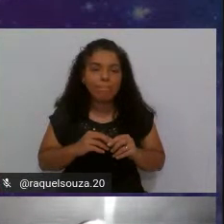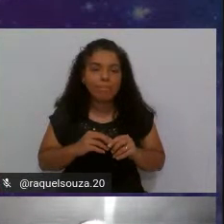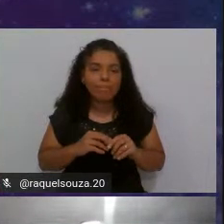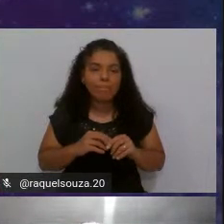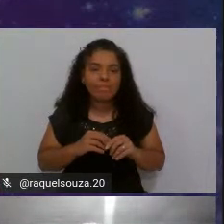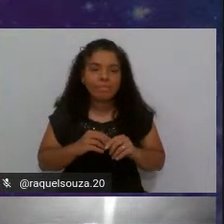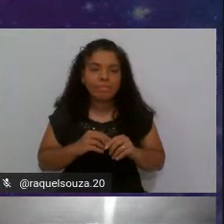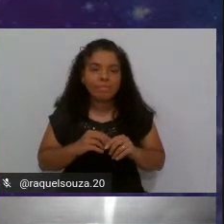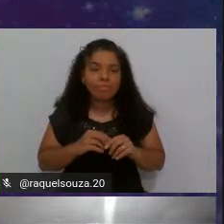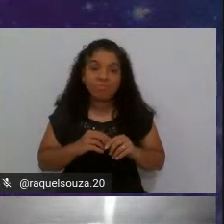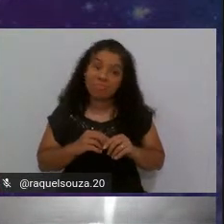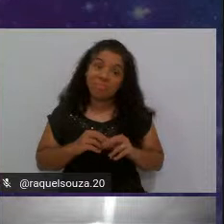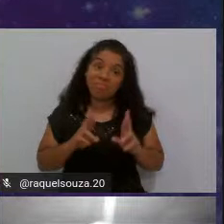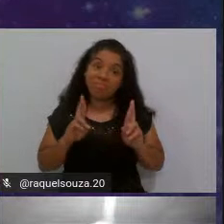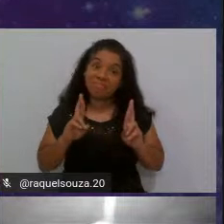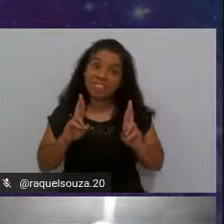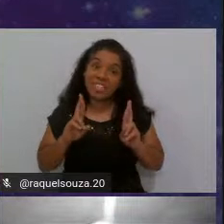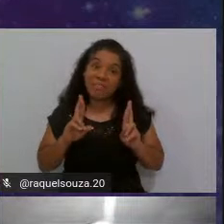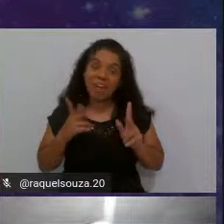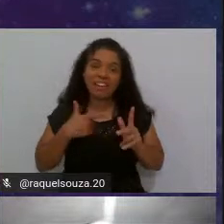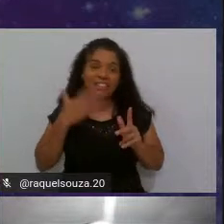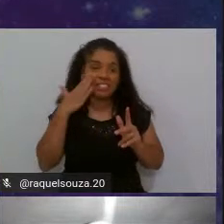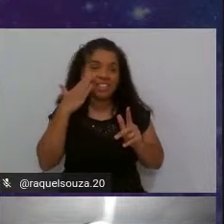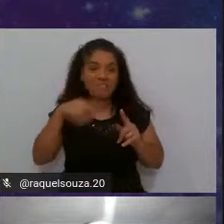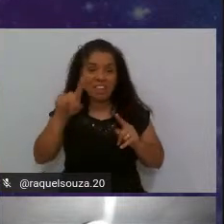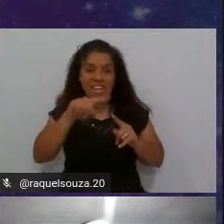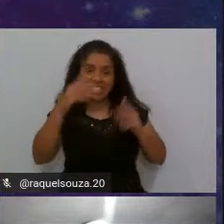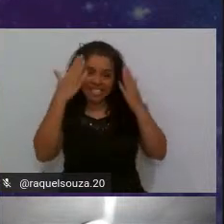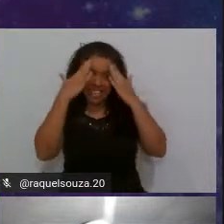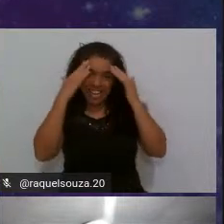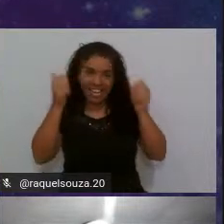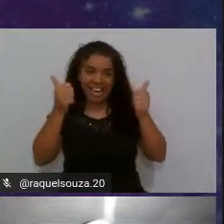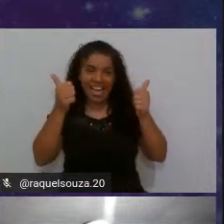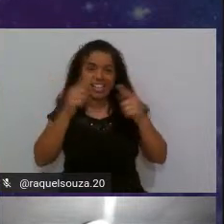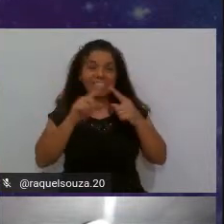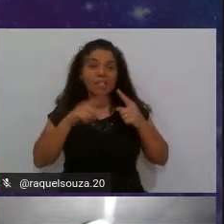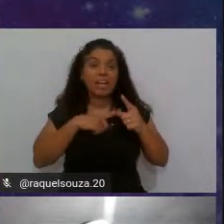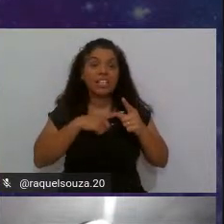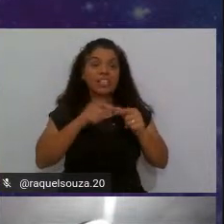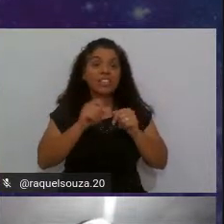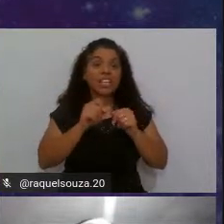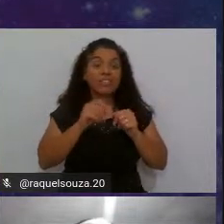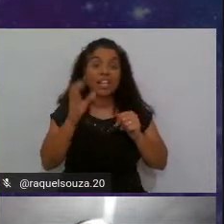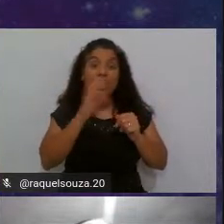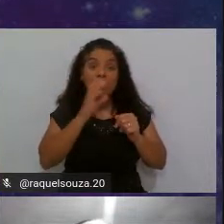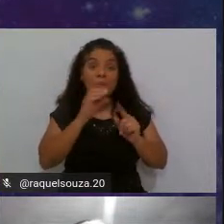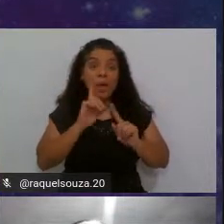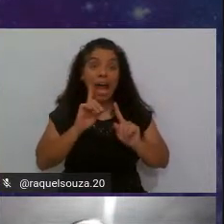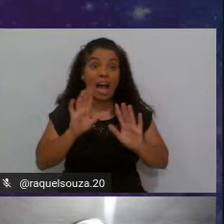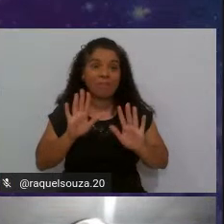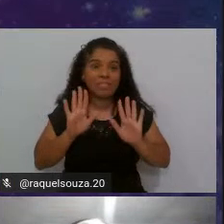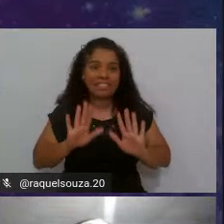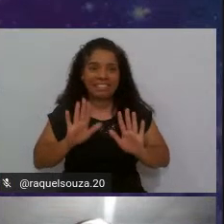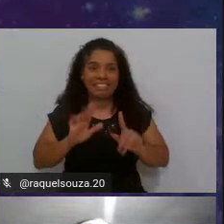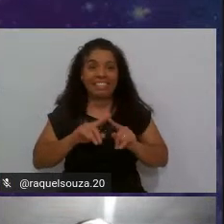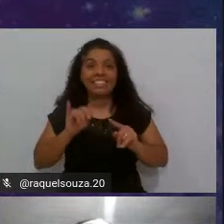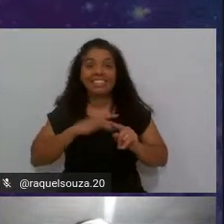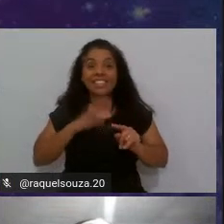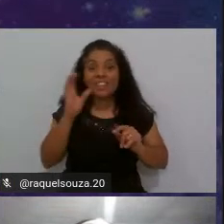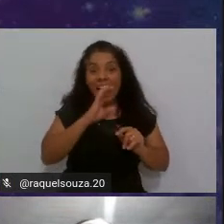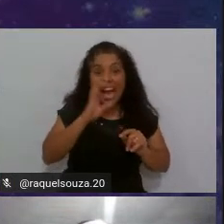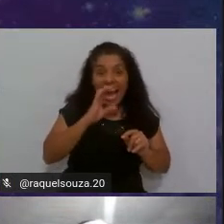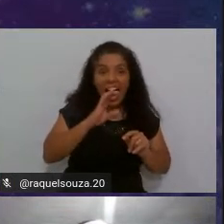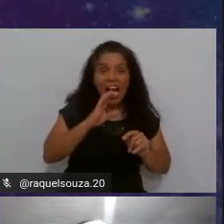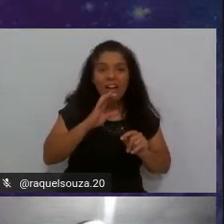espero espero que esteja ficando claro para vocês espero que eu não esteja fazendo muito rápido se eu estiver fazendo muito